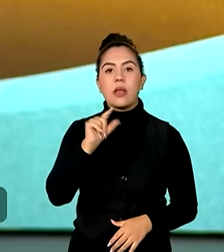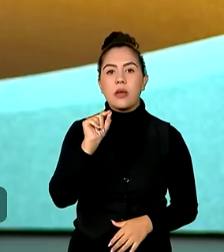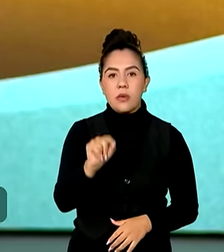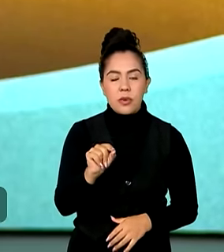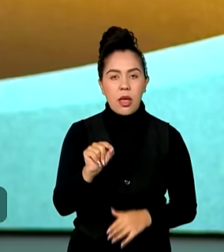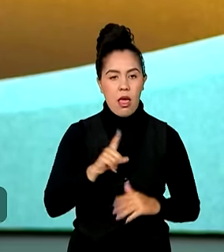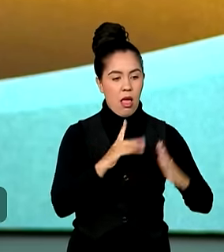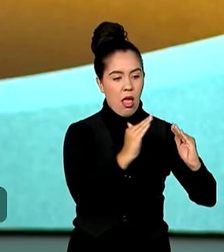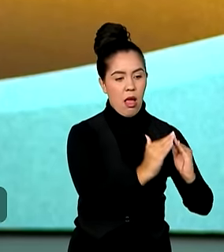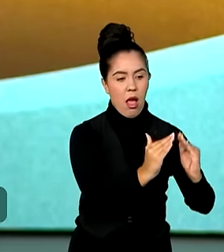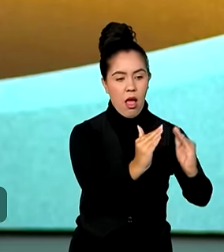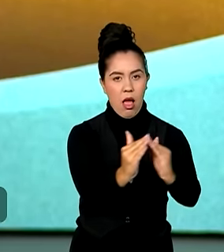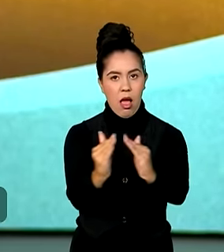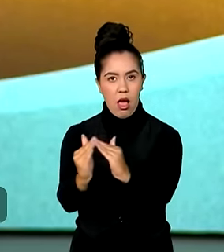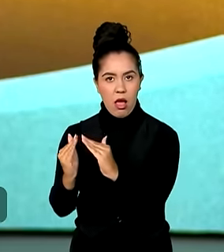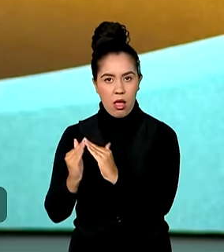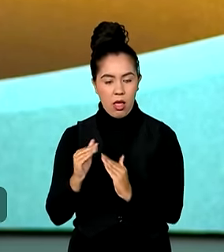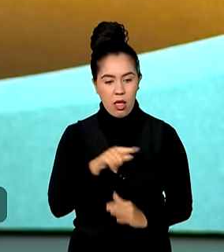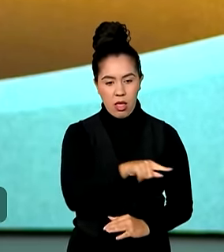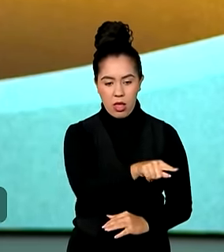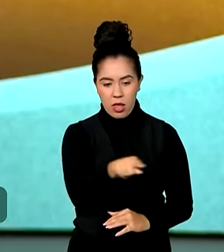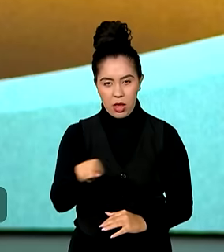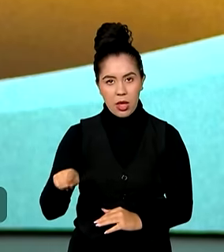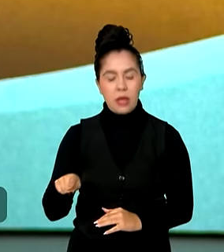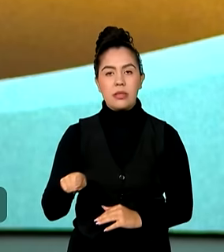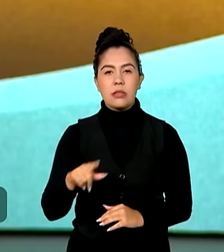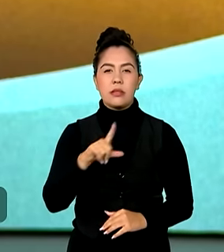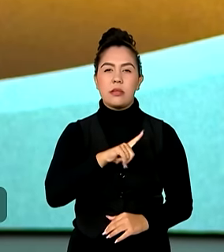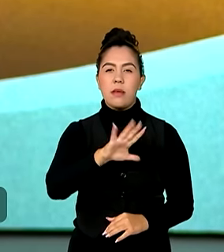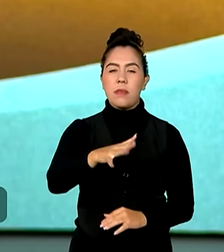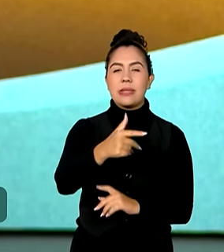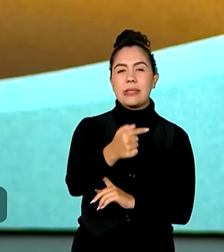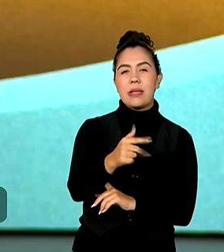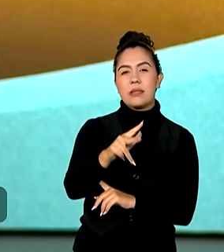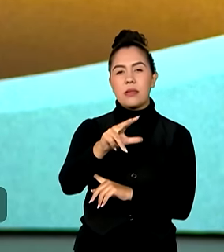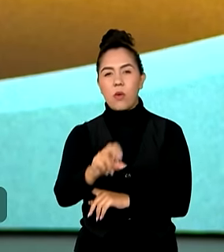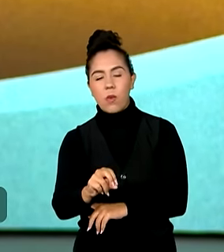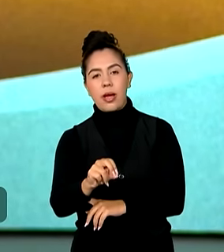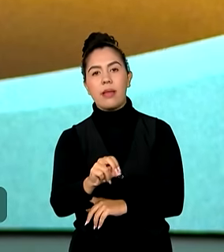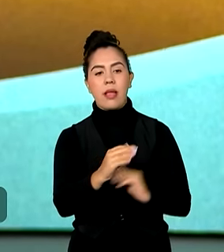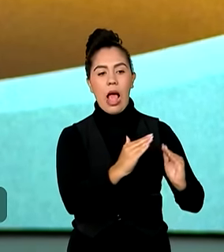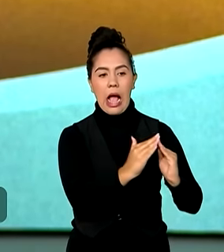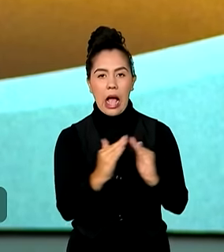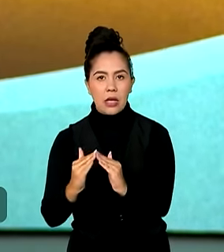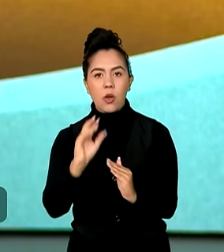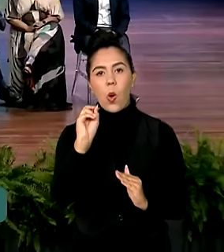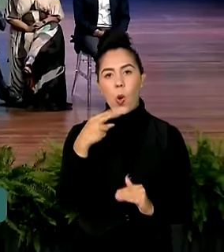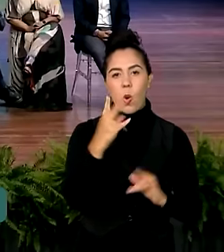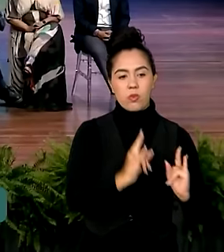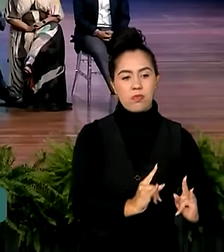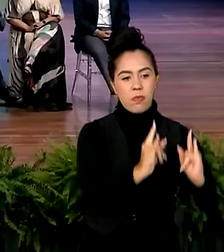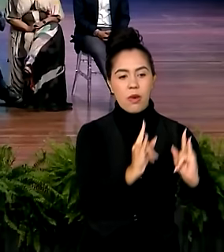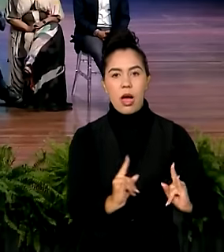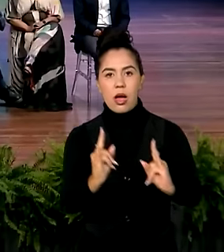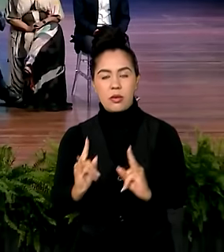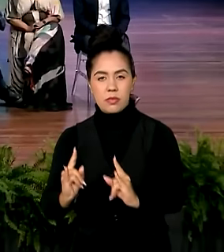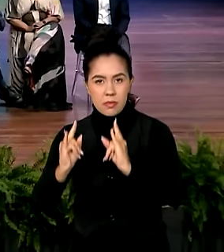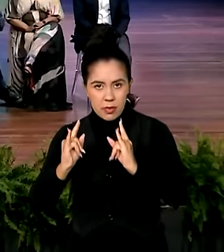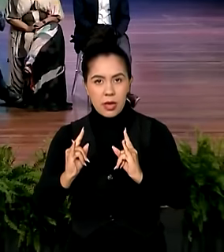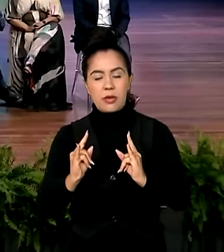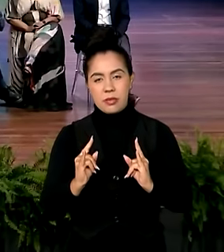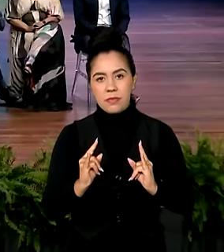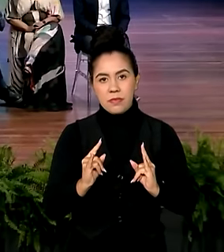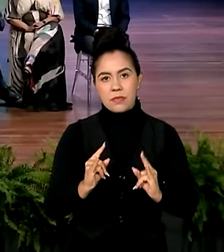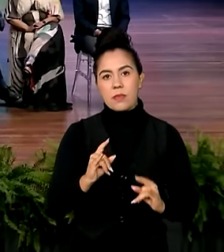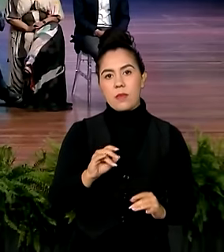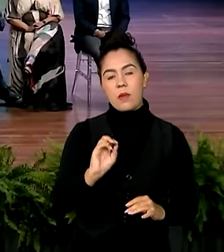Casa Minha Vida, que vão ter 750 casas ou apartamentos, ou até pequenos módulos de 50 unidades